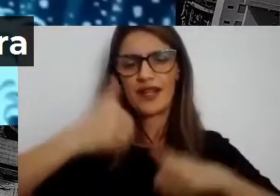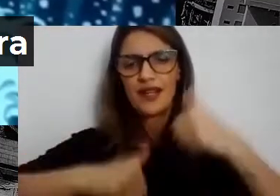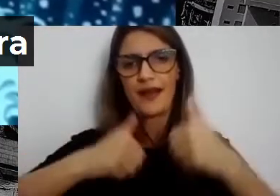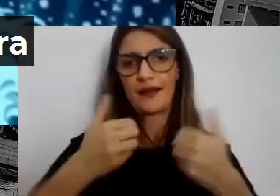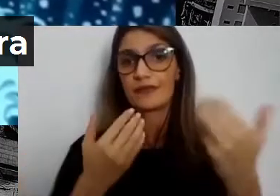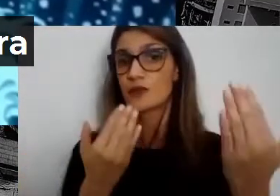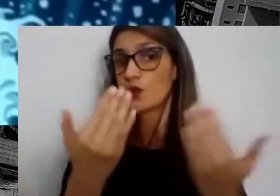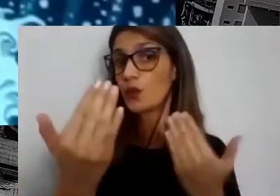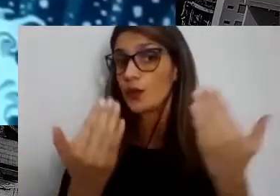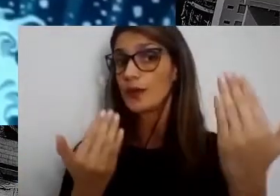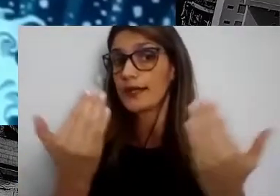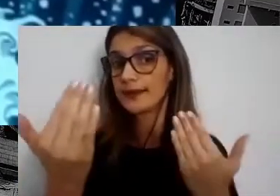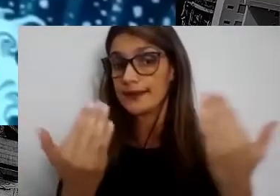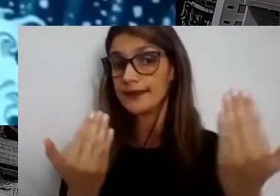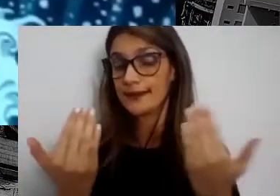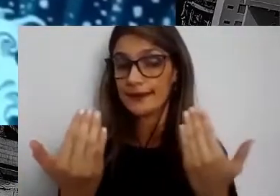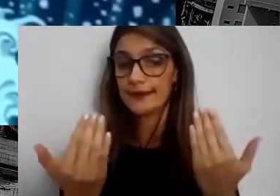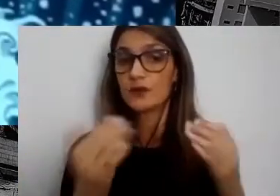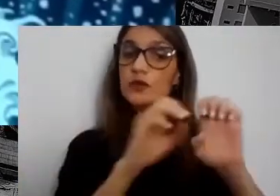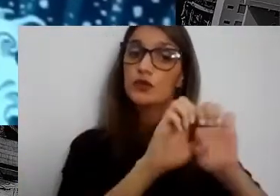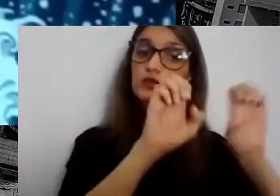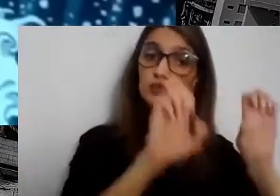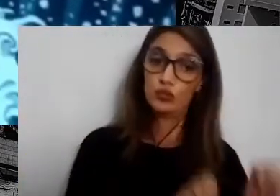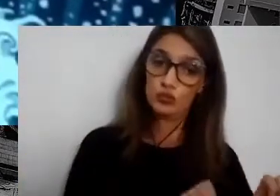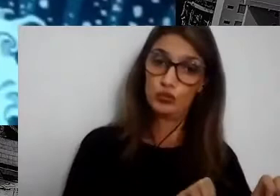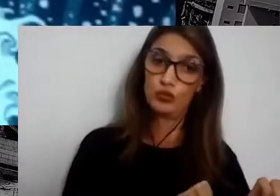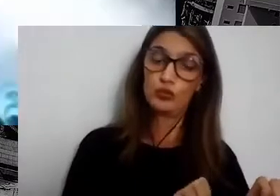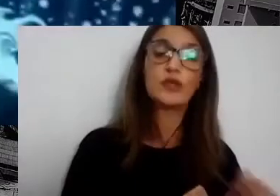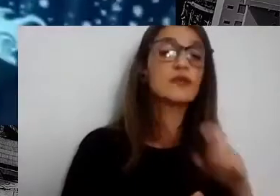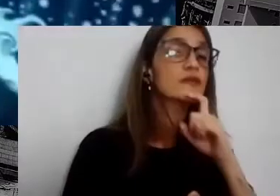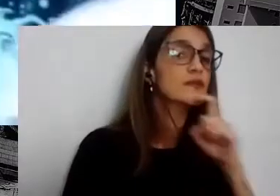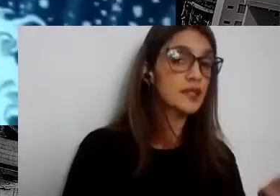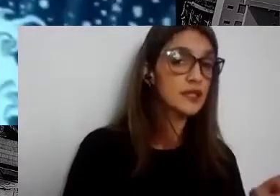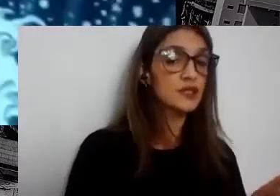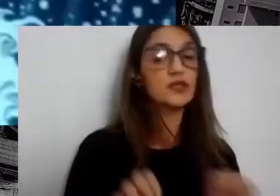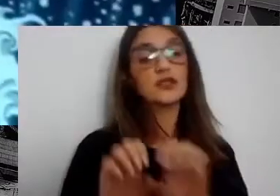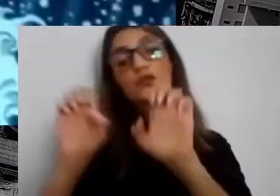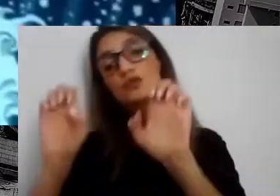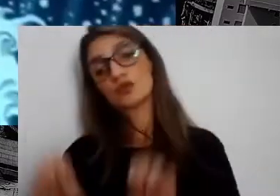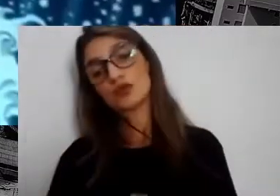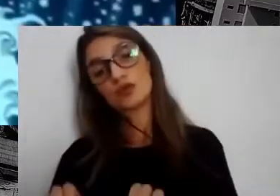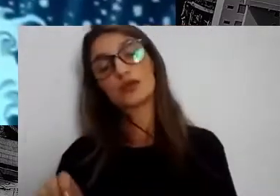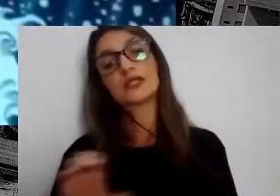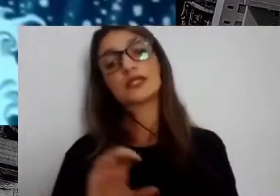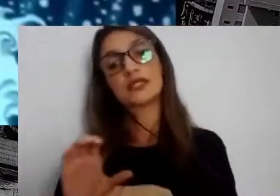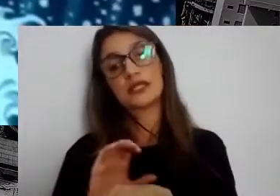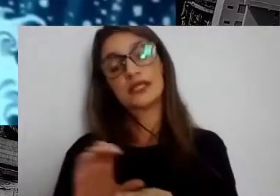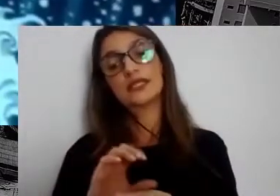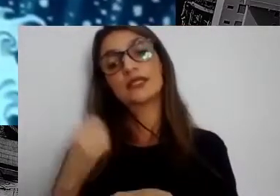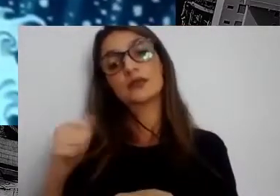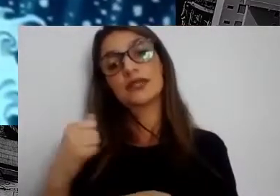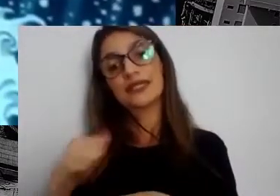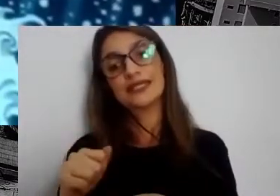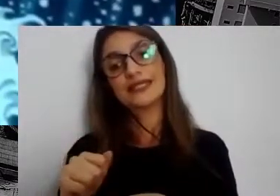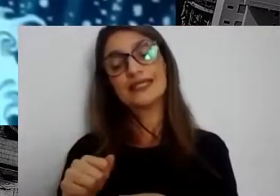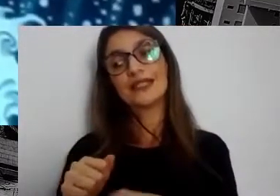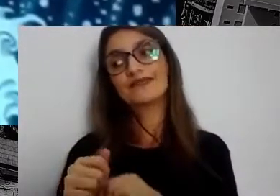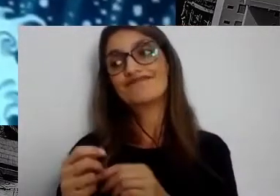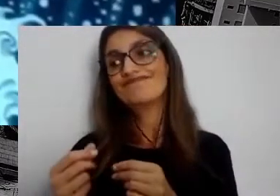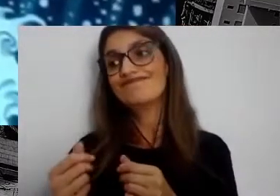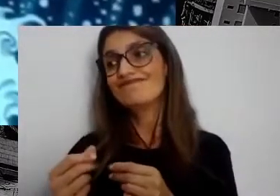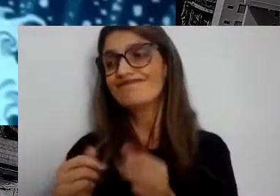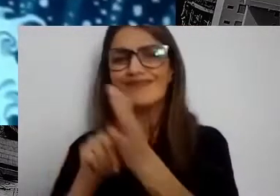can start to utilize tools that can bring that alignment, development, it will always be hard for us to get to a scalable implementation